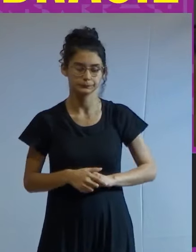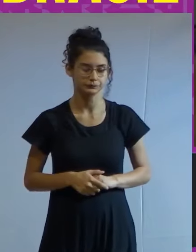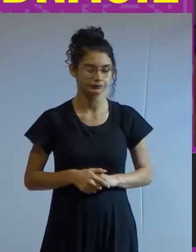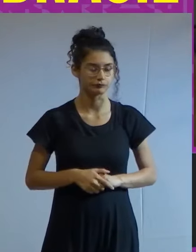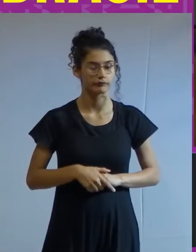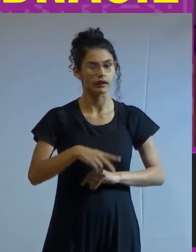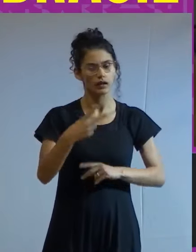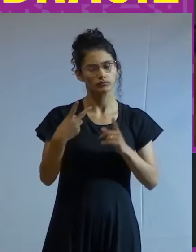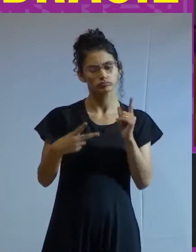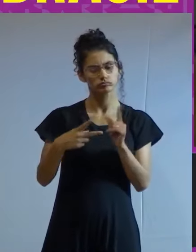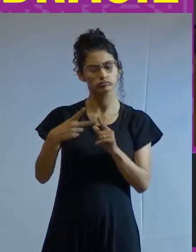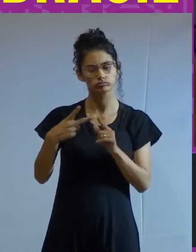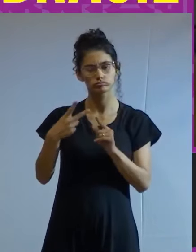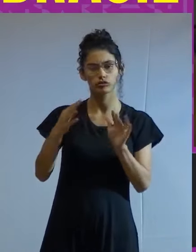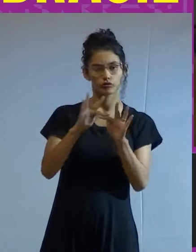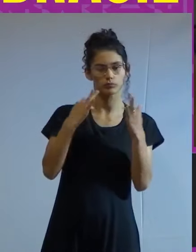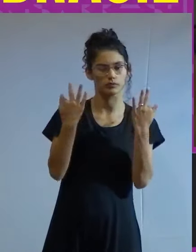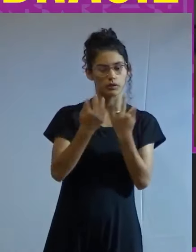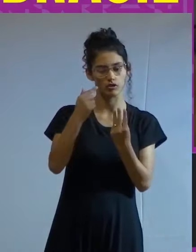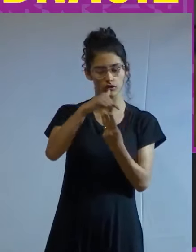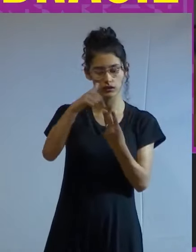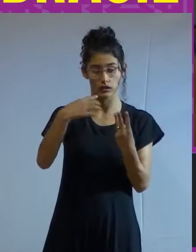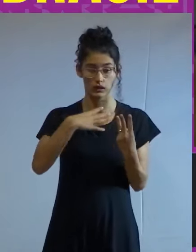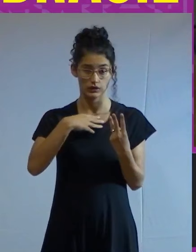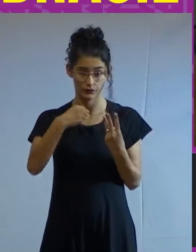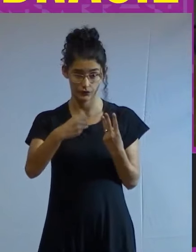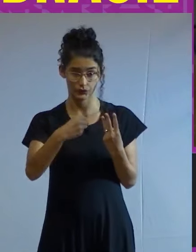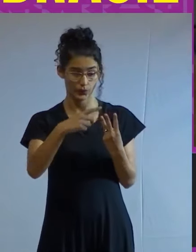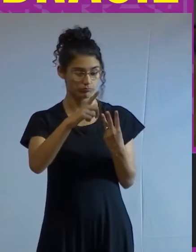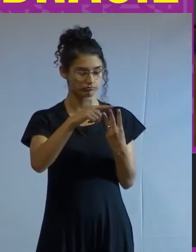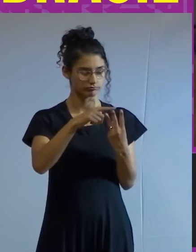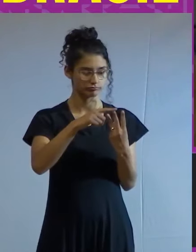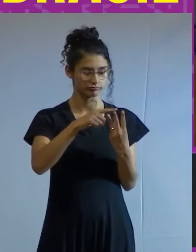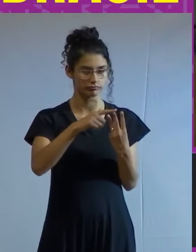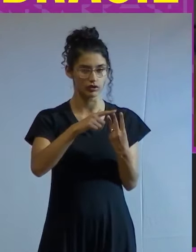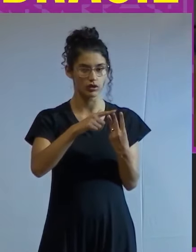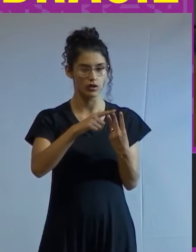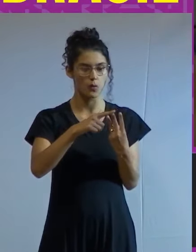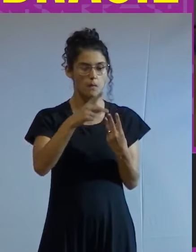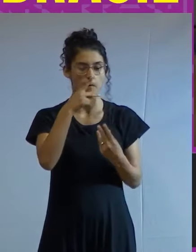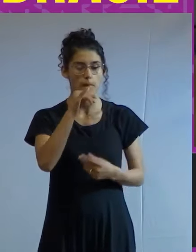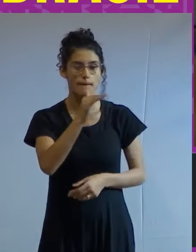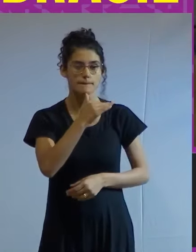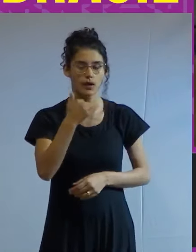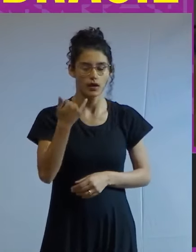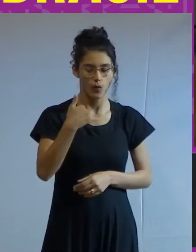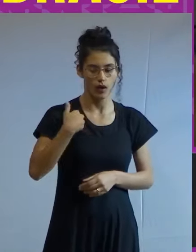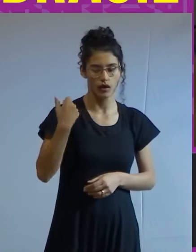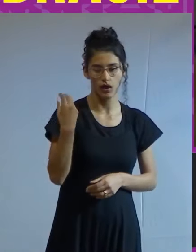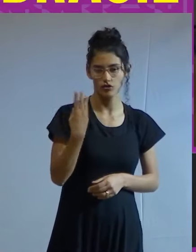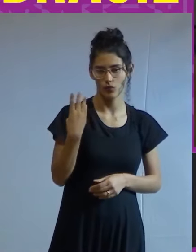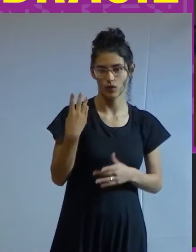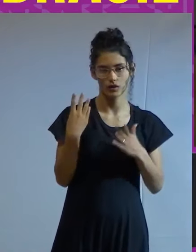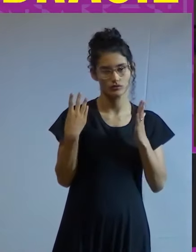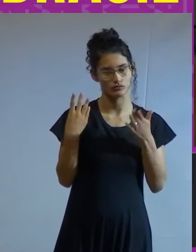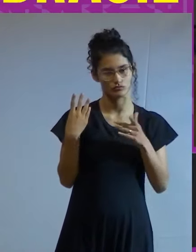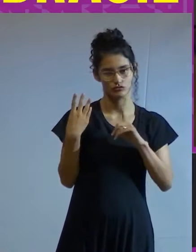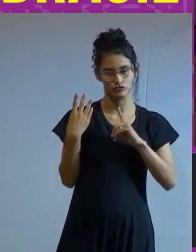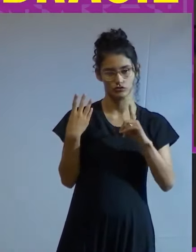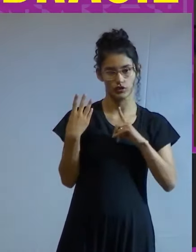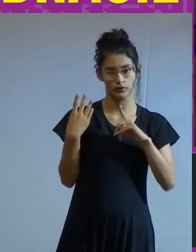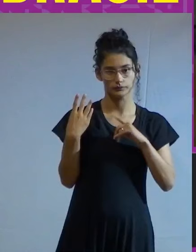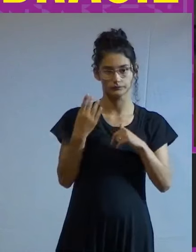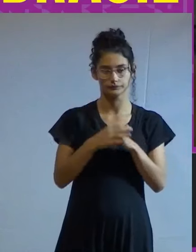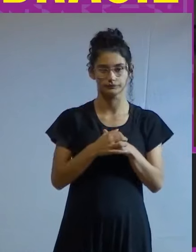Era o segundo de uma família de três filhos. Ficou órfão, de pai, aos quatro anos de idade. Seu